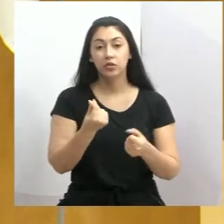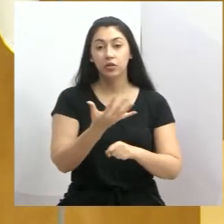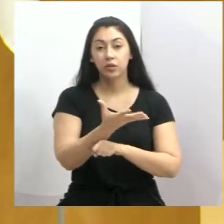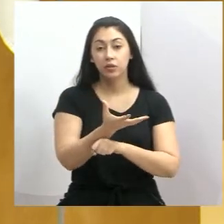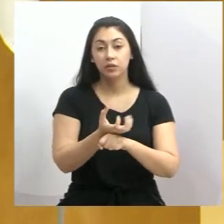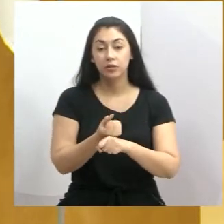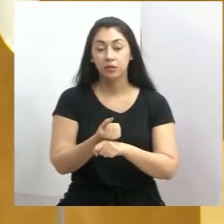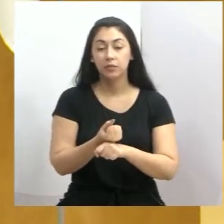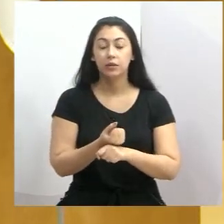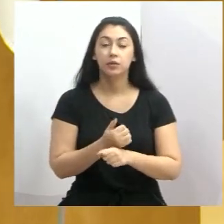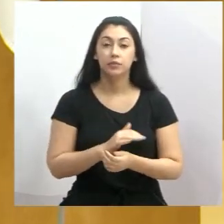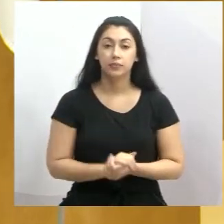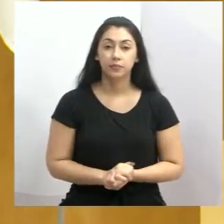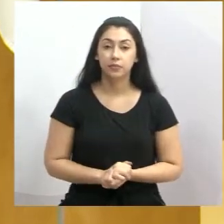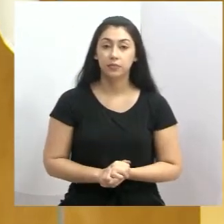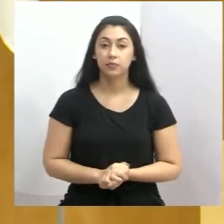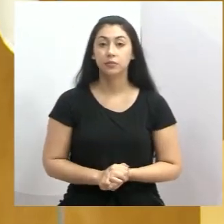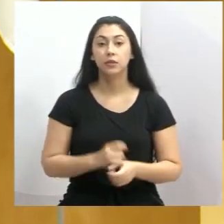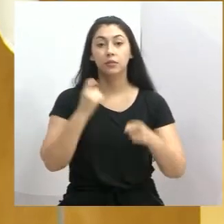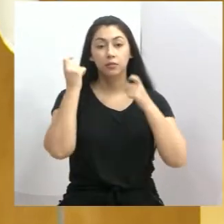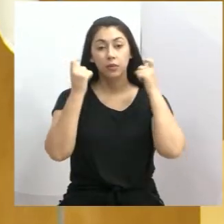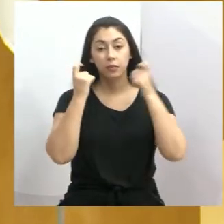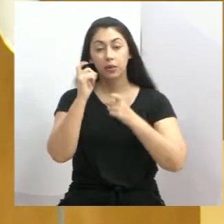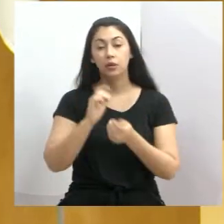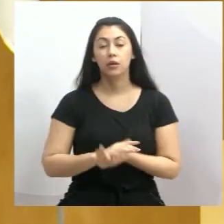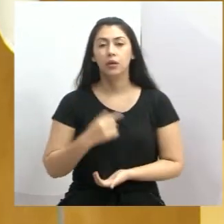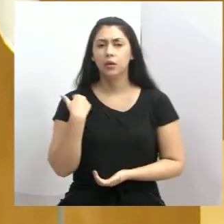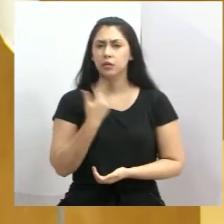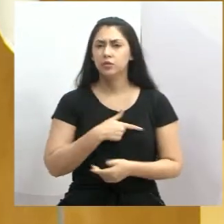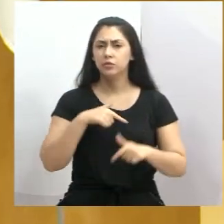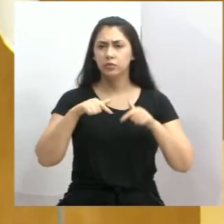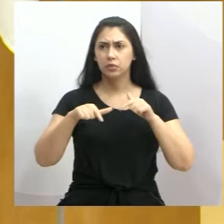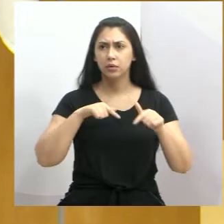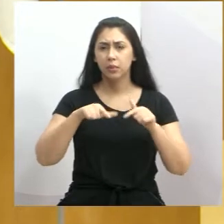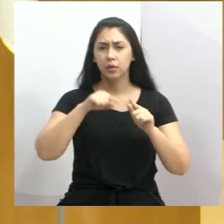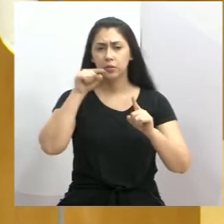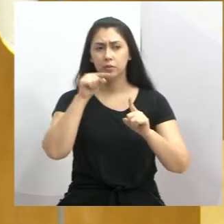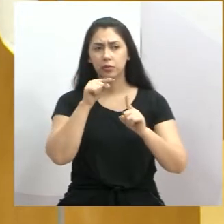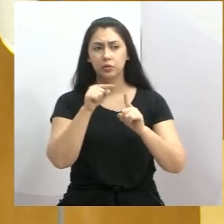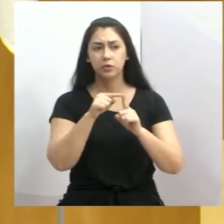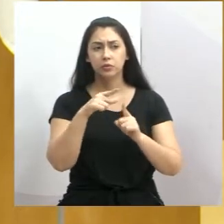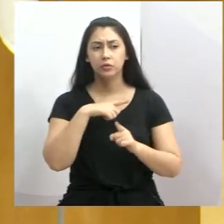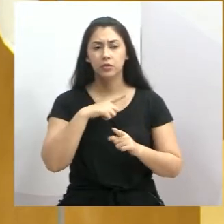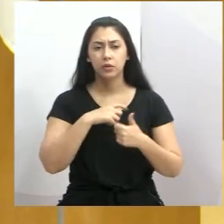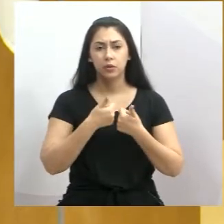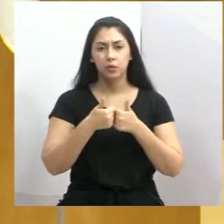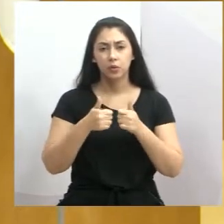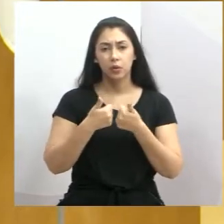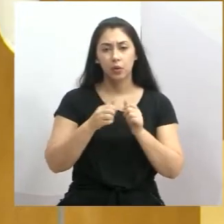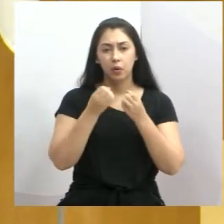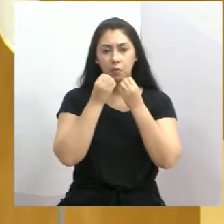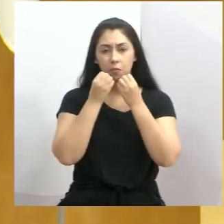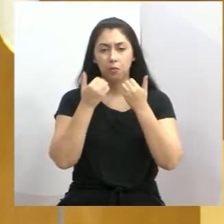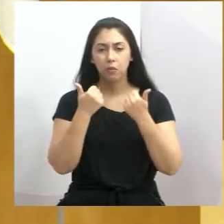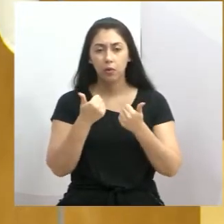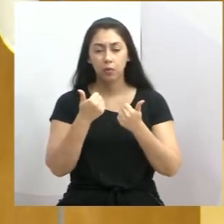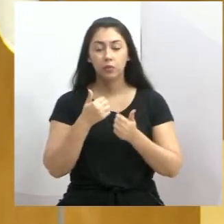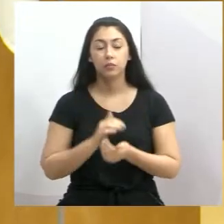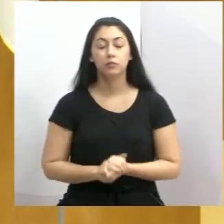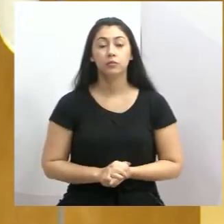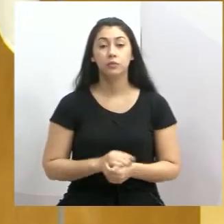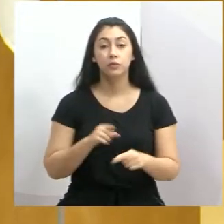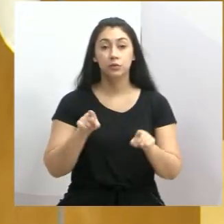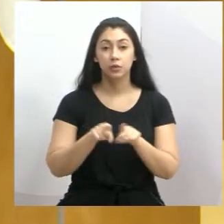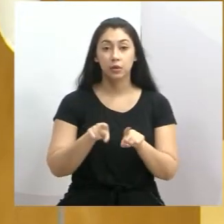da nossa cidade de Jacareí. Eu acho que é nesse sentido que a gente trabalha para que possamos ter um transporte de qualidade, até mesmo com